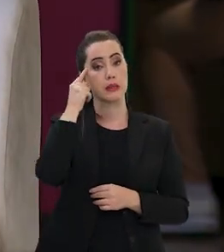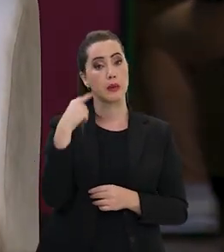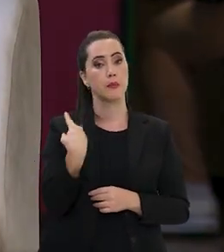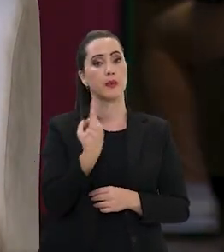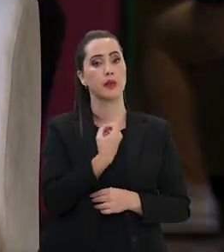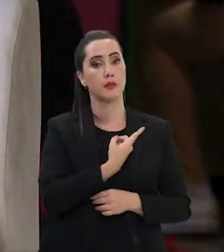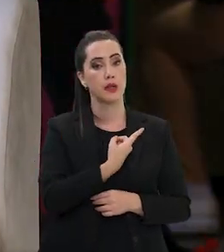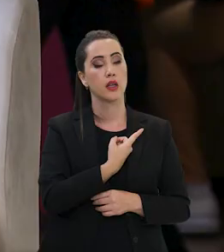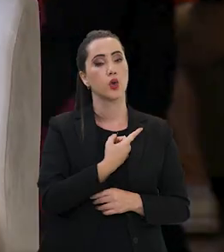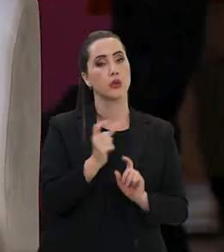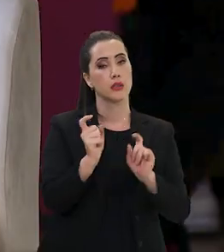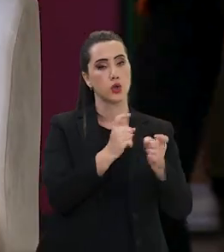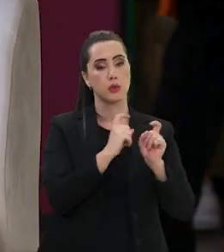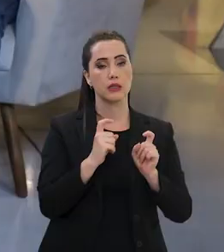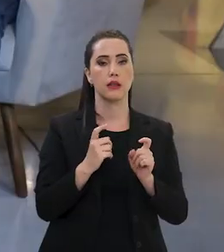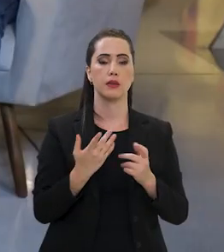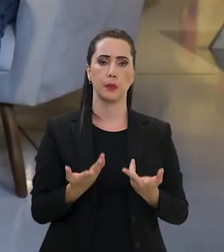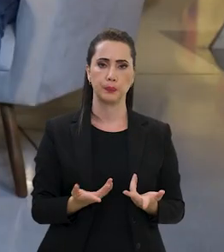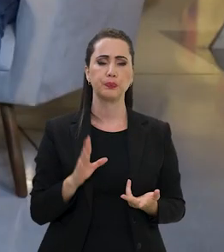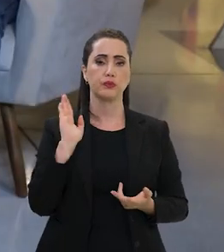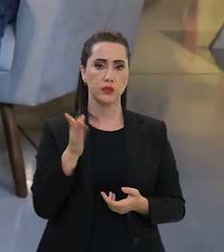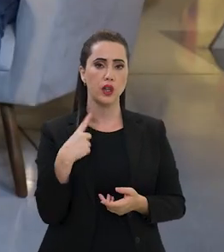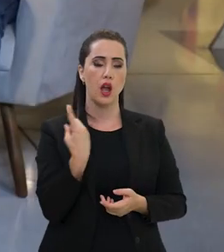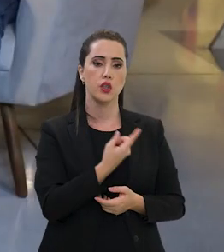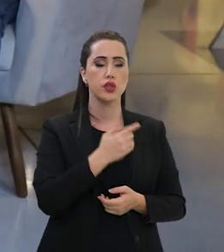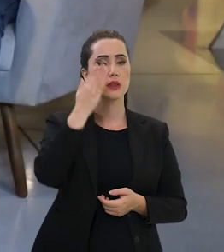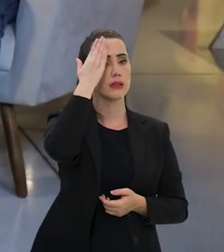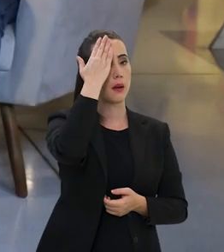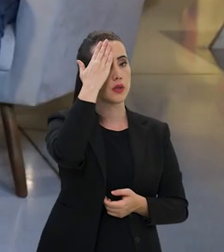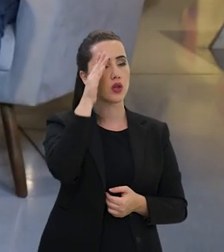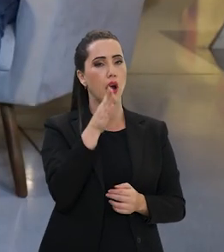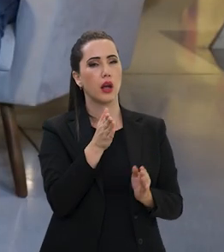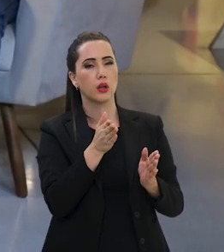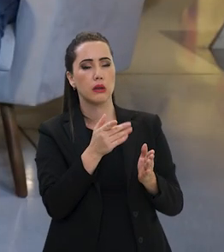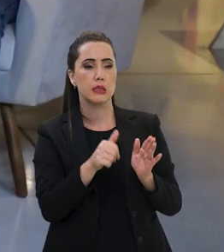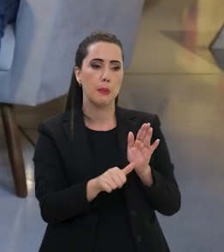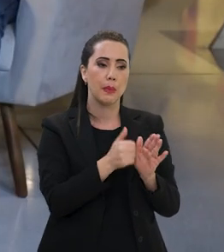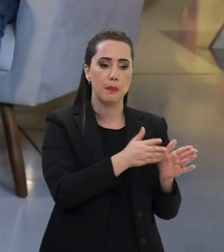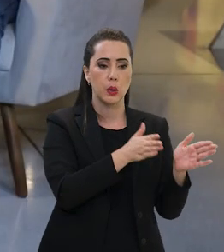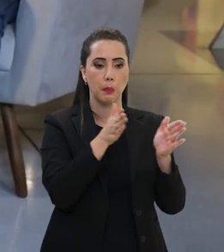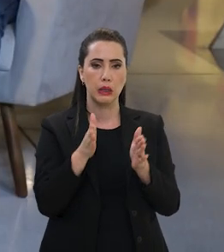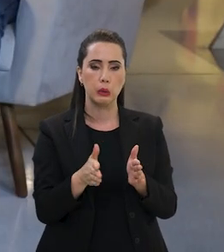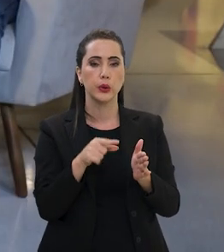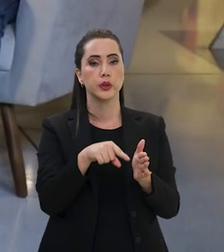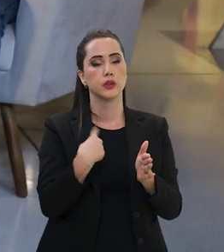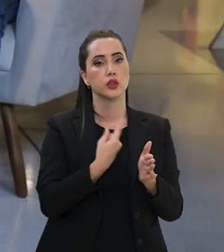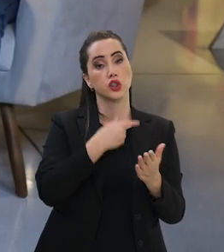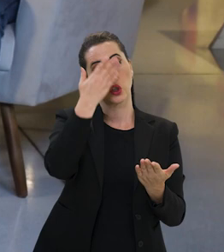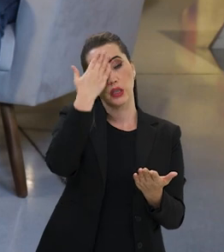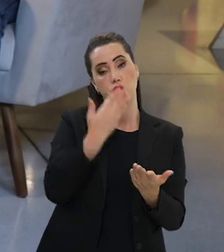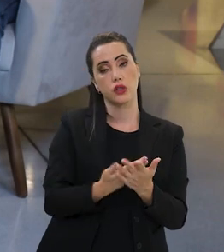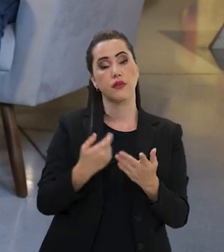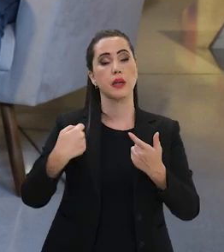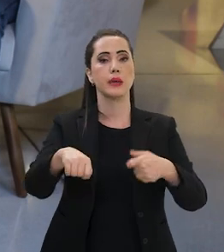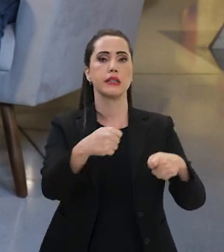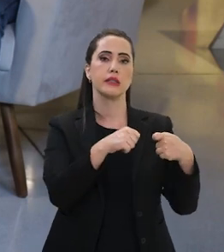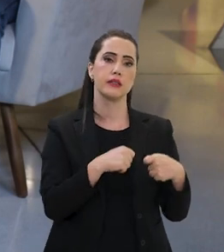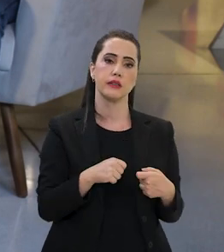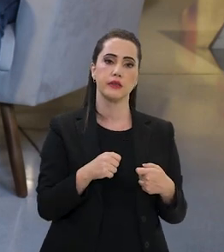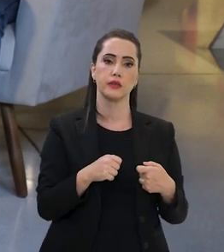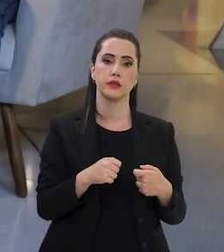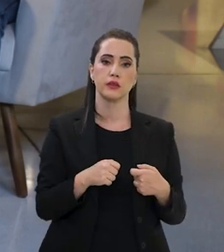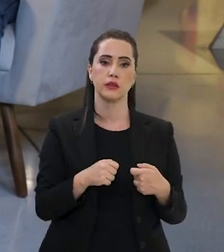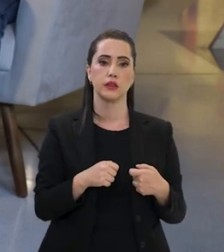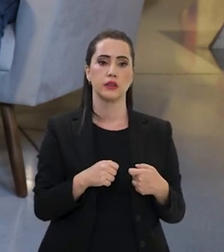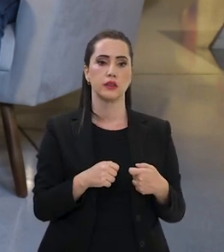na nossa gestão. Nós já sabemos, eu diria, no primeiro momento, nós acreditávamos que precisávamos